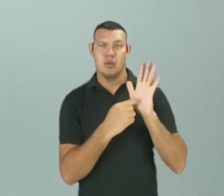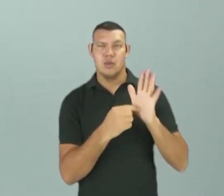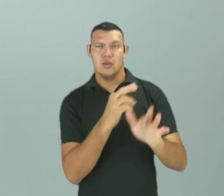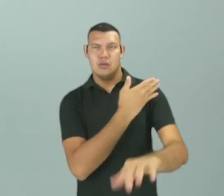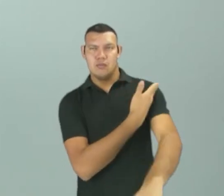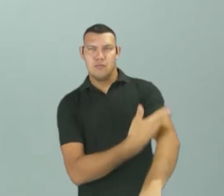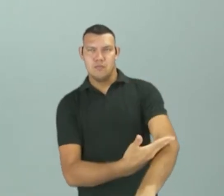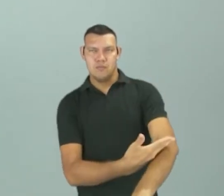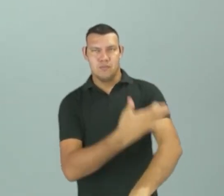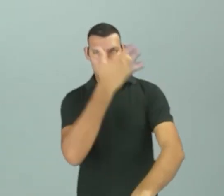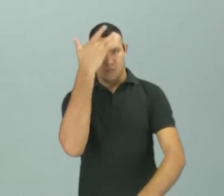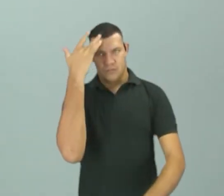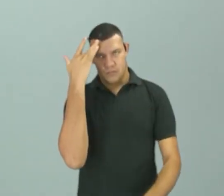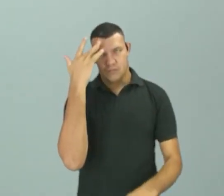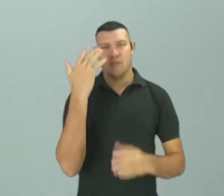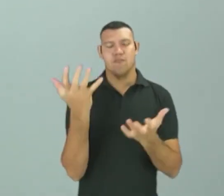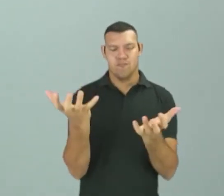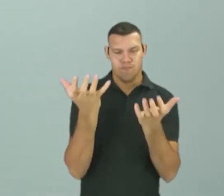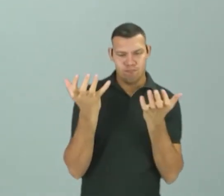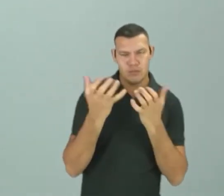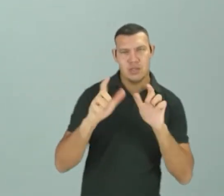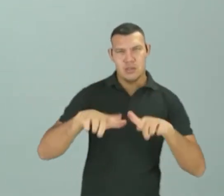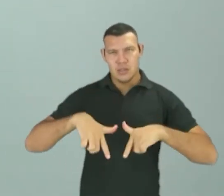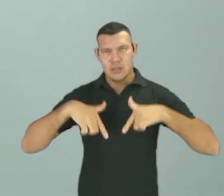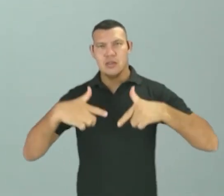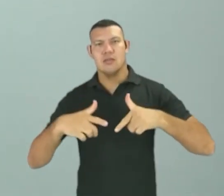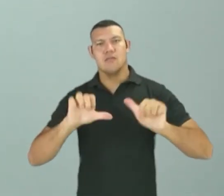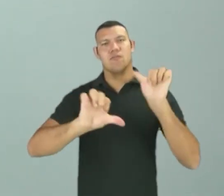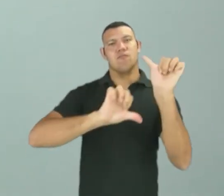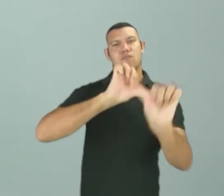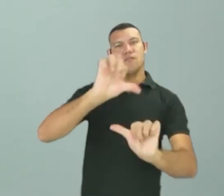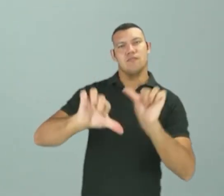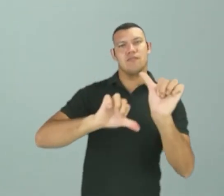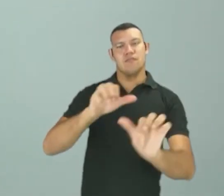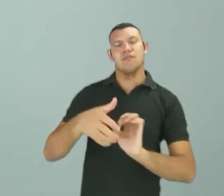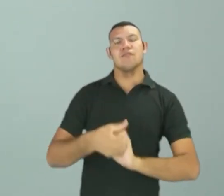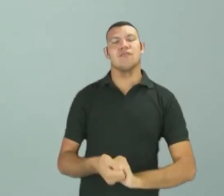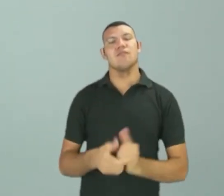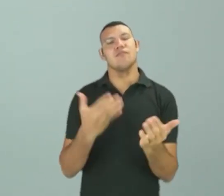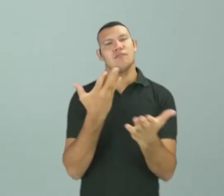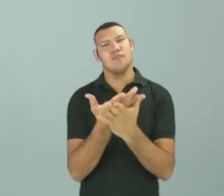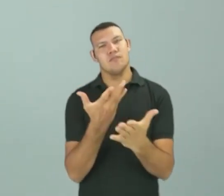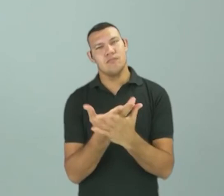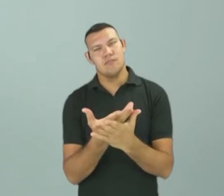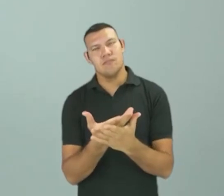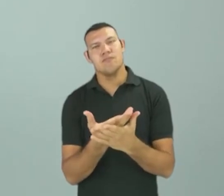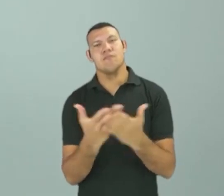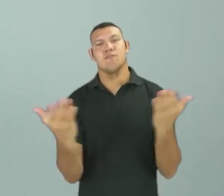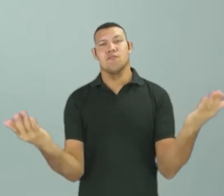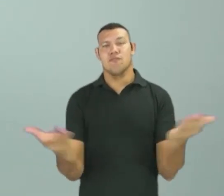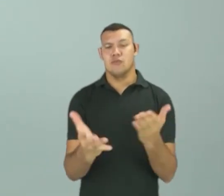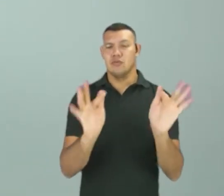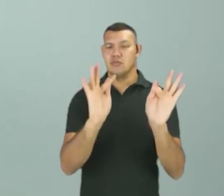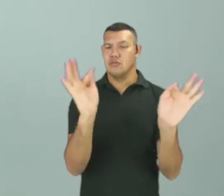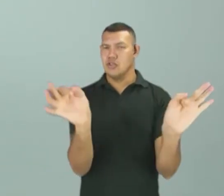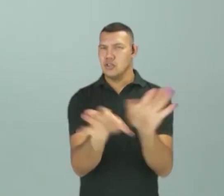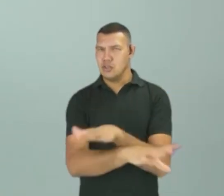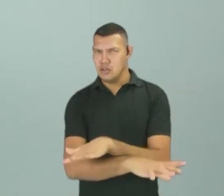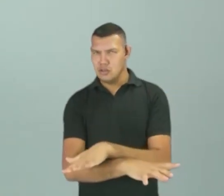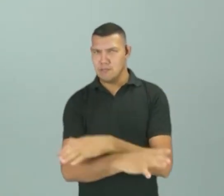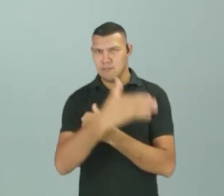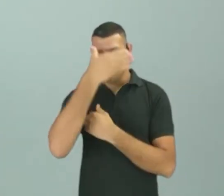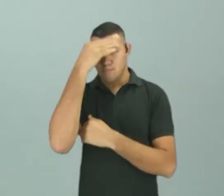uma situação que nós queremos e queremos lutar para que isso mude, tá? Então, a nossa aula de hoje vai ficando por aqui. Não